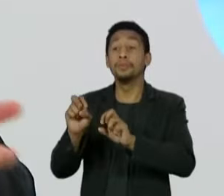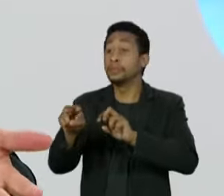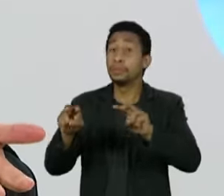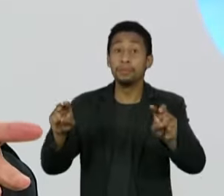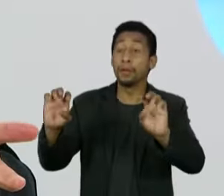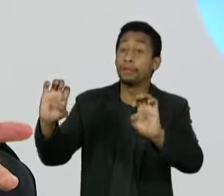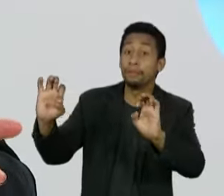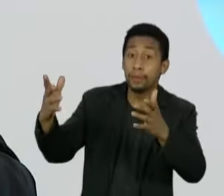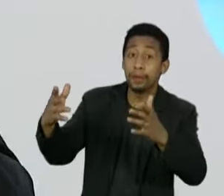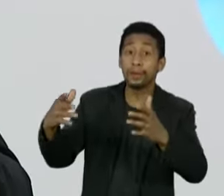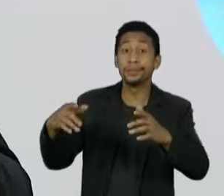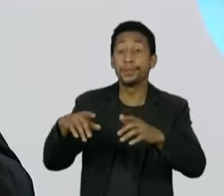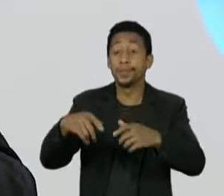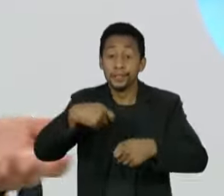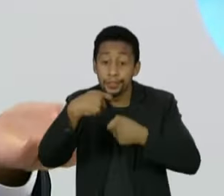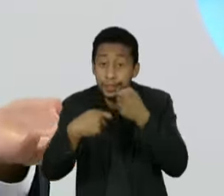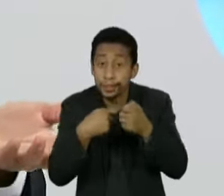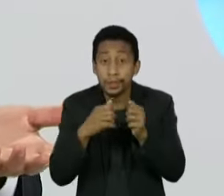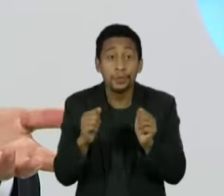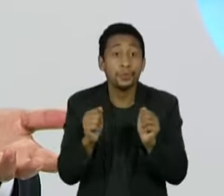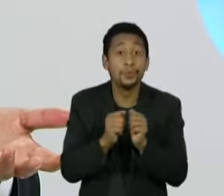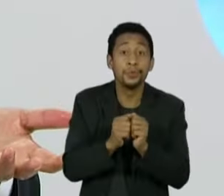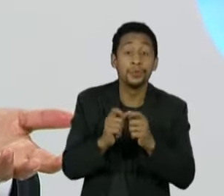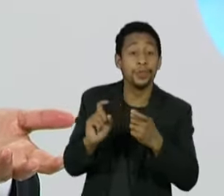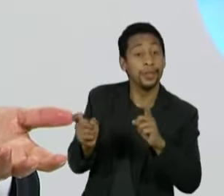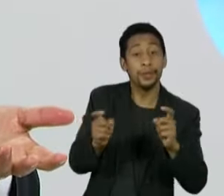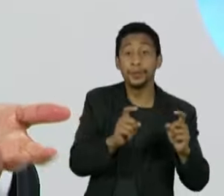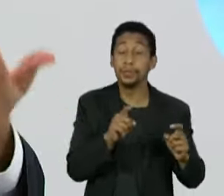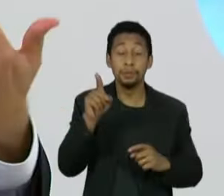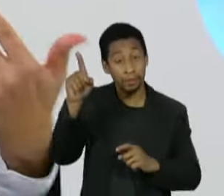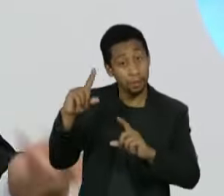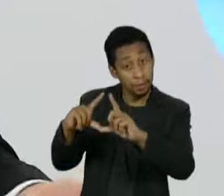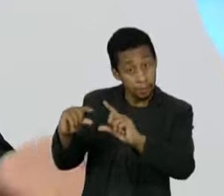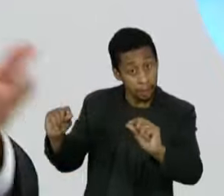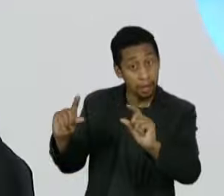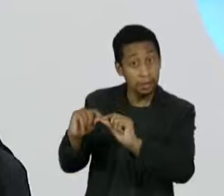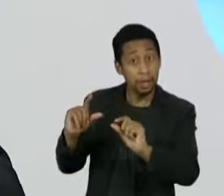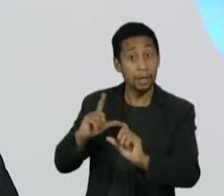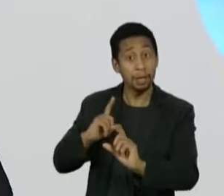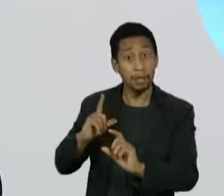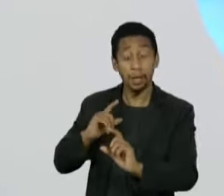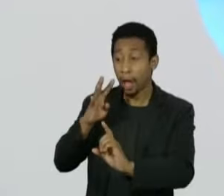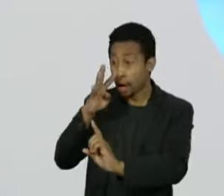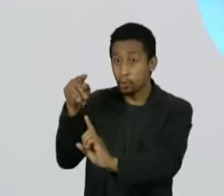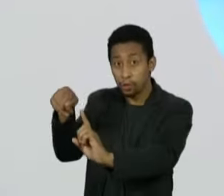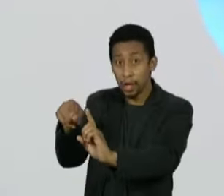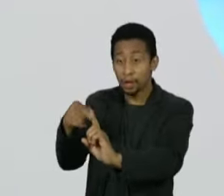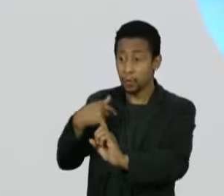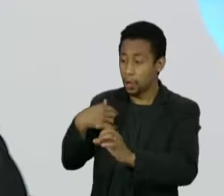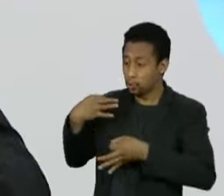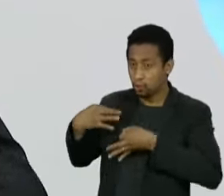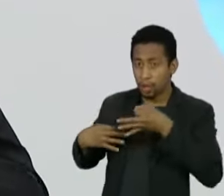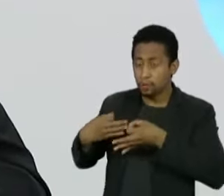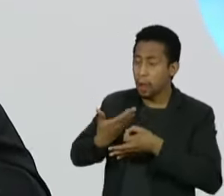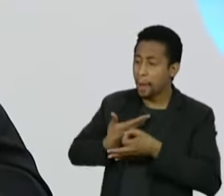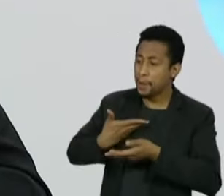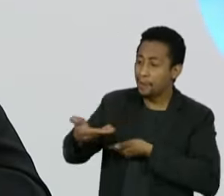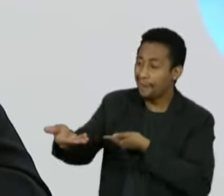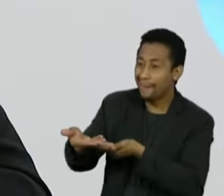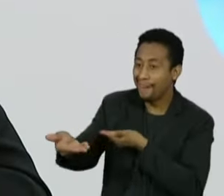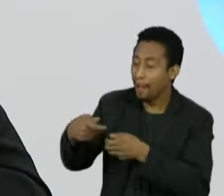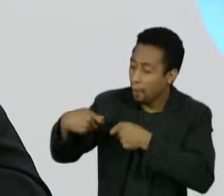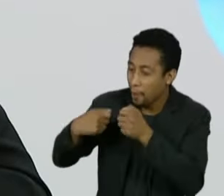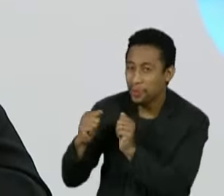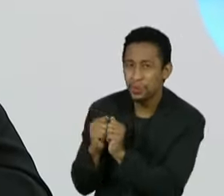festinhas, nas reuniões, que são feitas a toda hora em Brasília entre acusados, investigados, julgadores, com os efeitos que nós